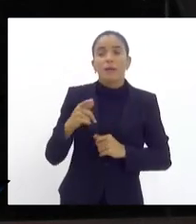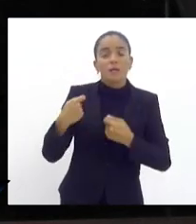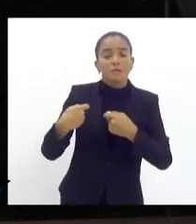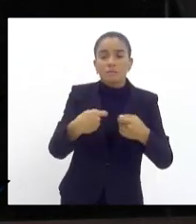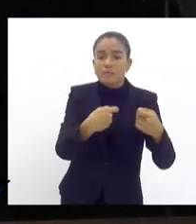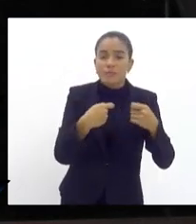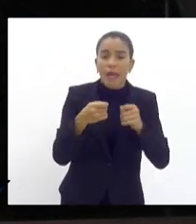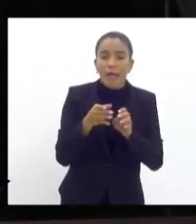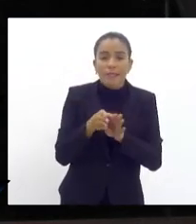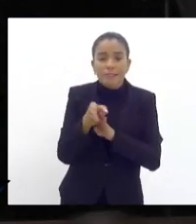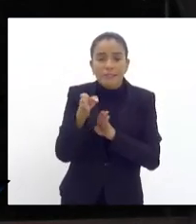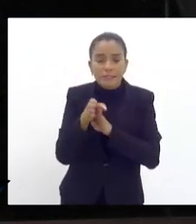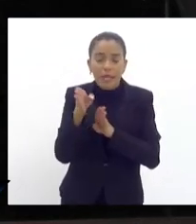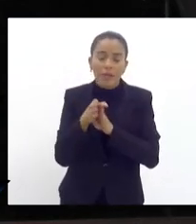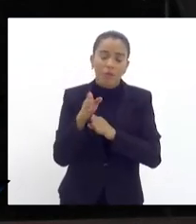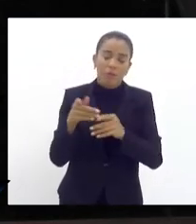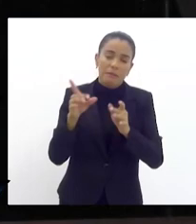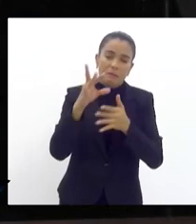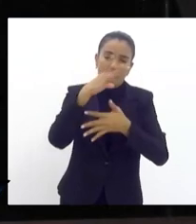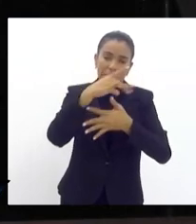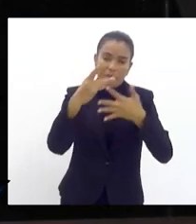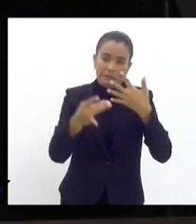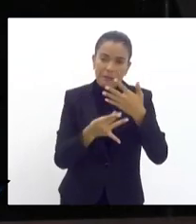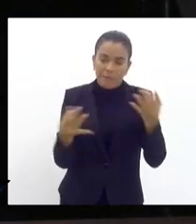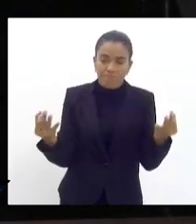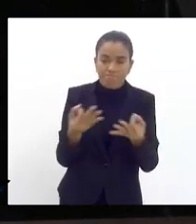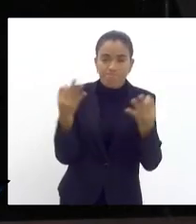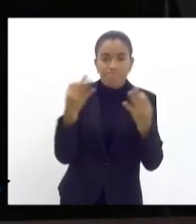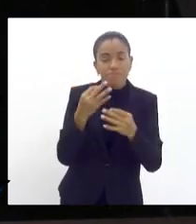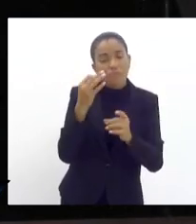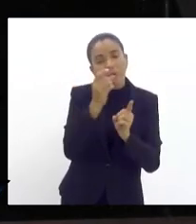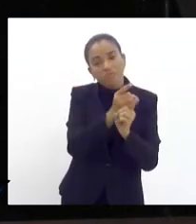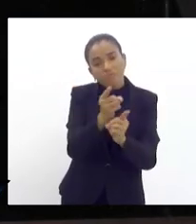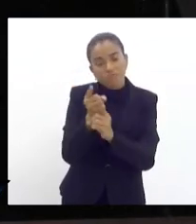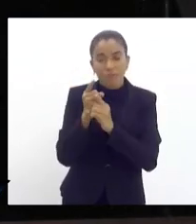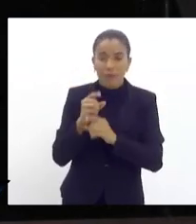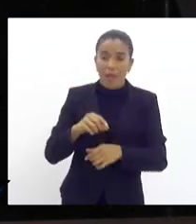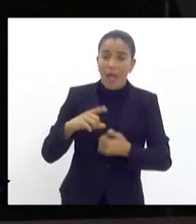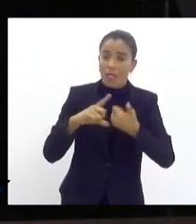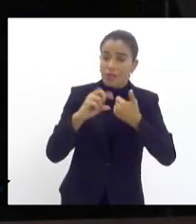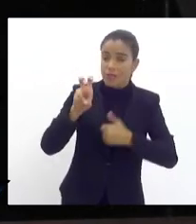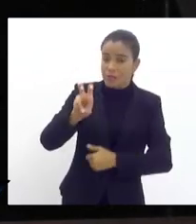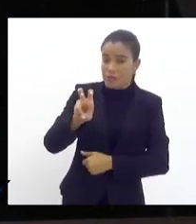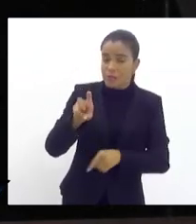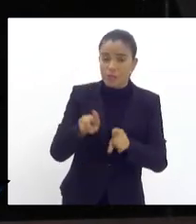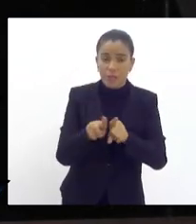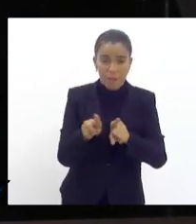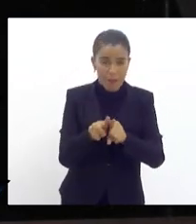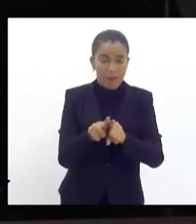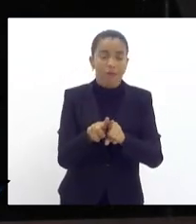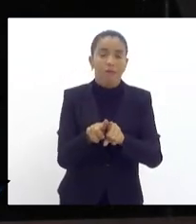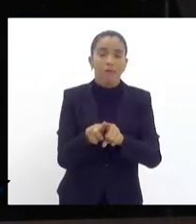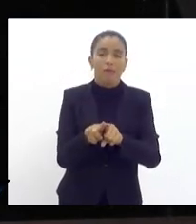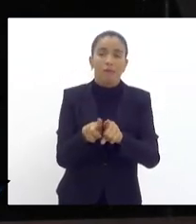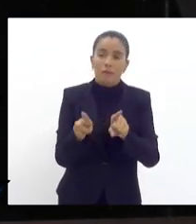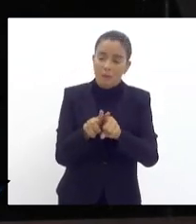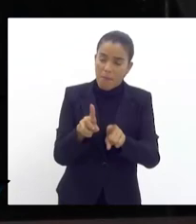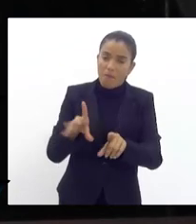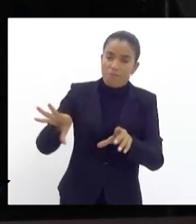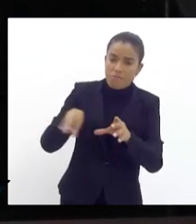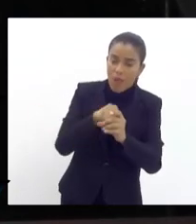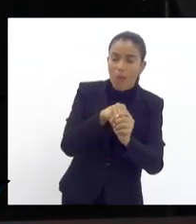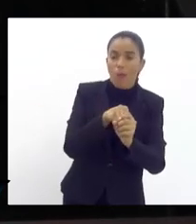indicada com o maior detalhamento possível para sua perfeita identificação artigo 5º também serão também estão